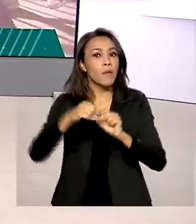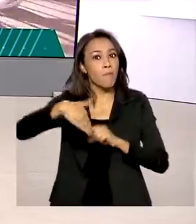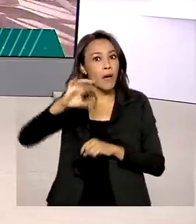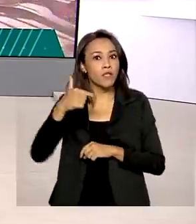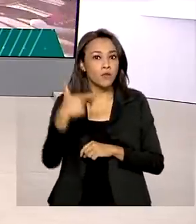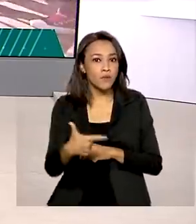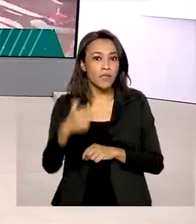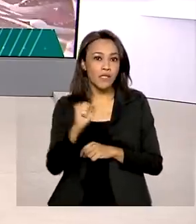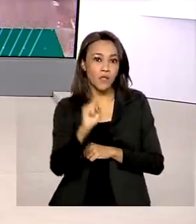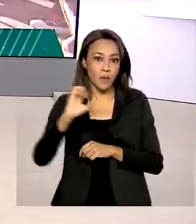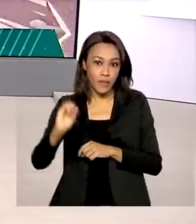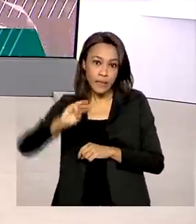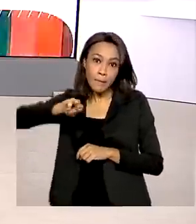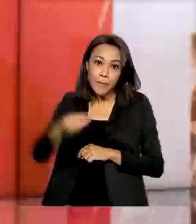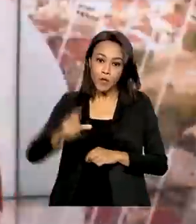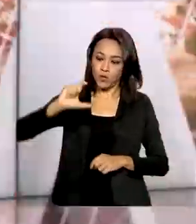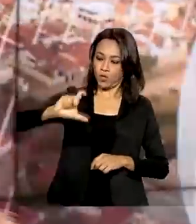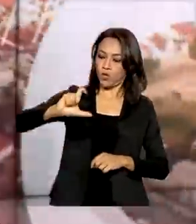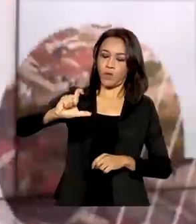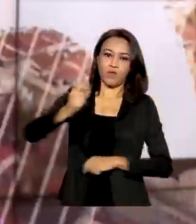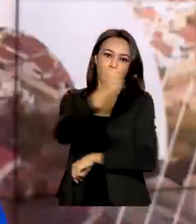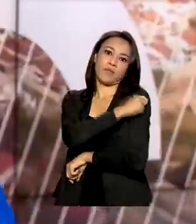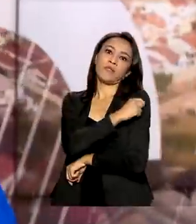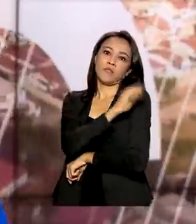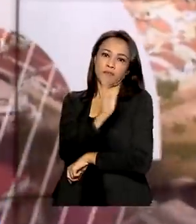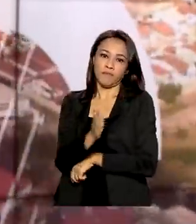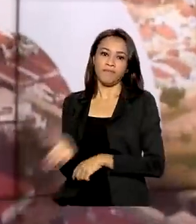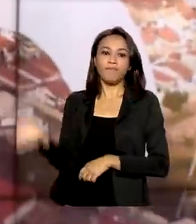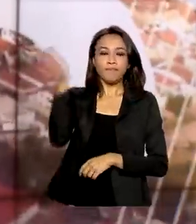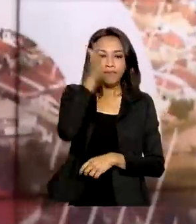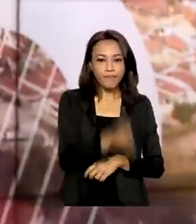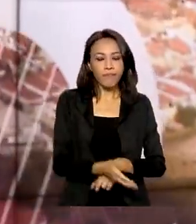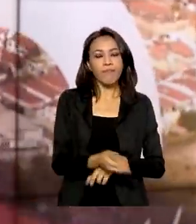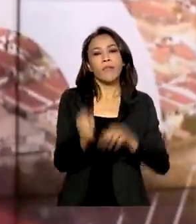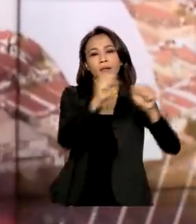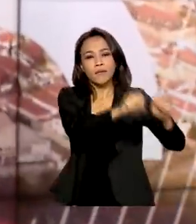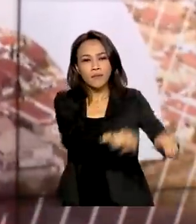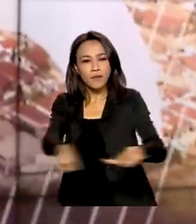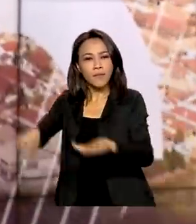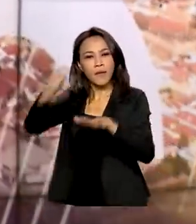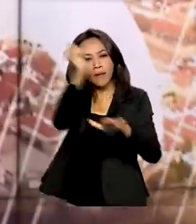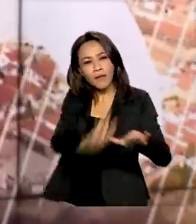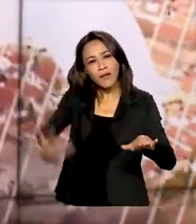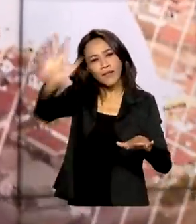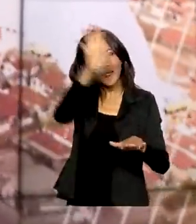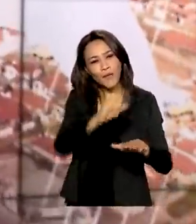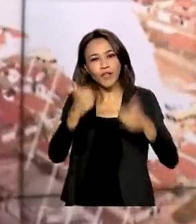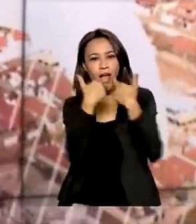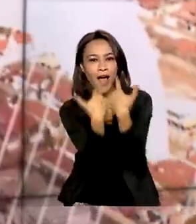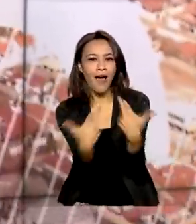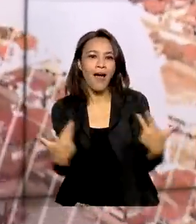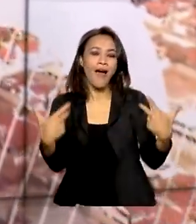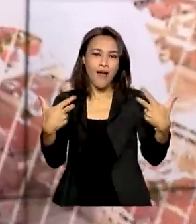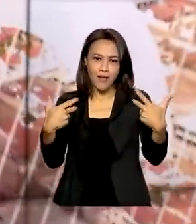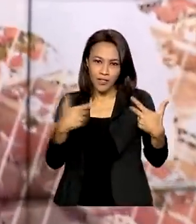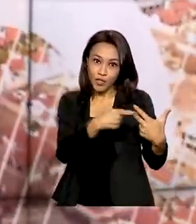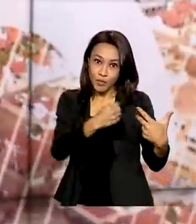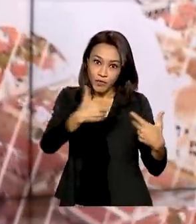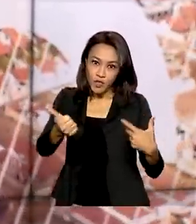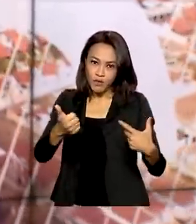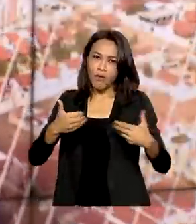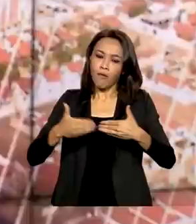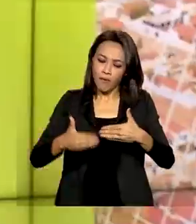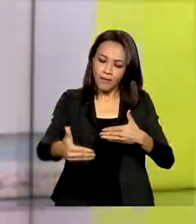milhões de doses. A Semana Nacional de Inovação 2021 vai debater até a próxima sexta